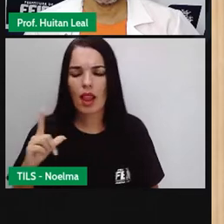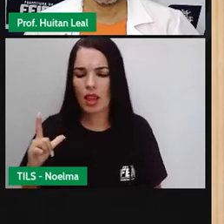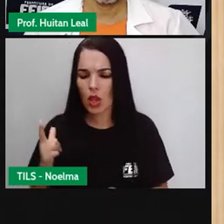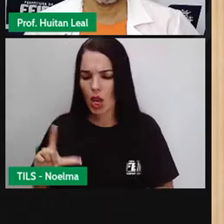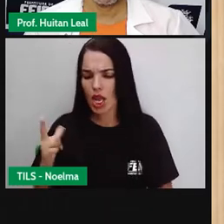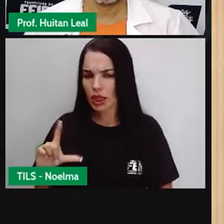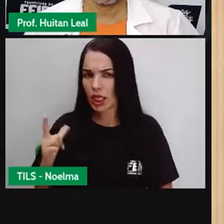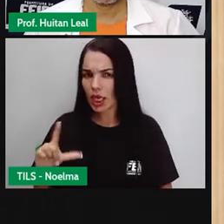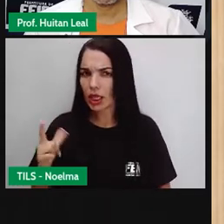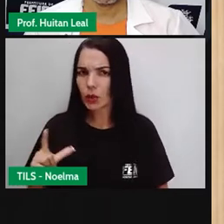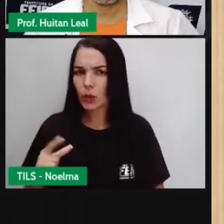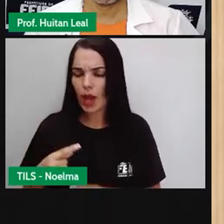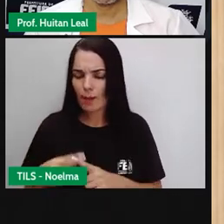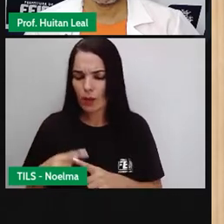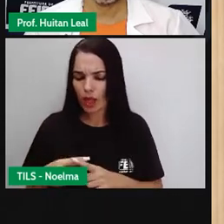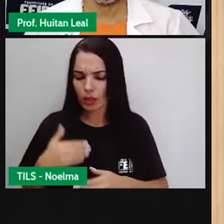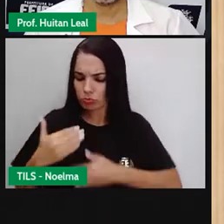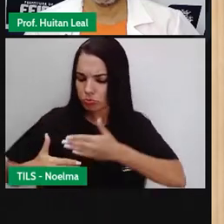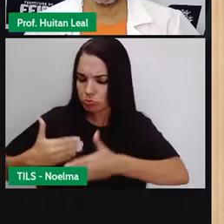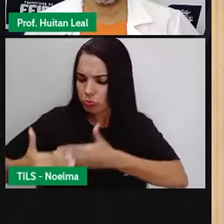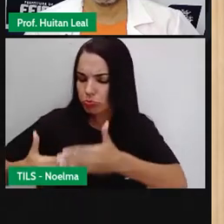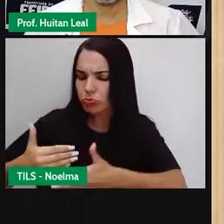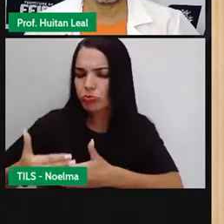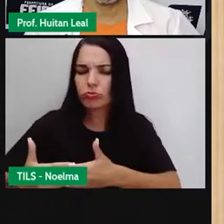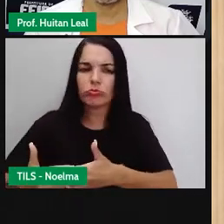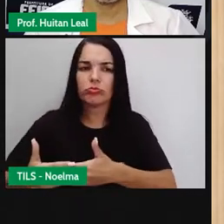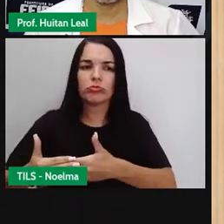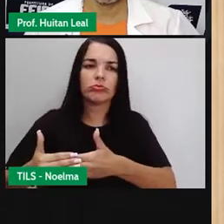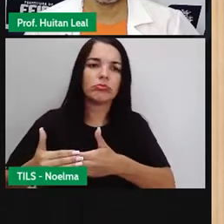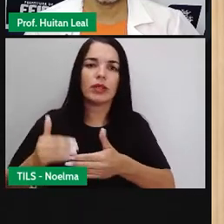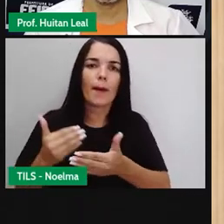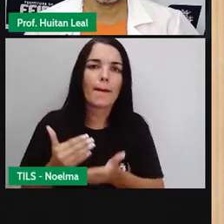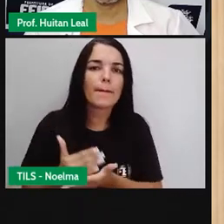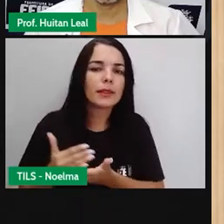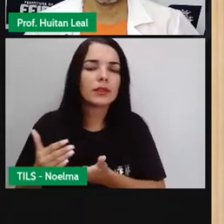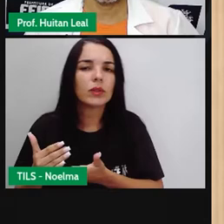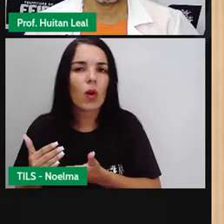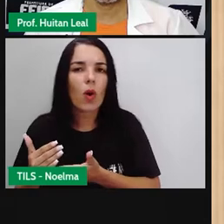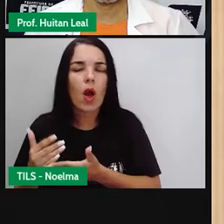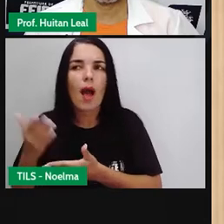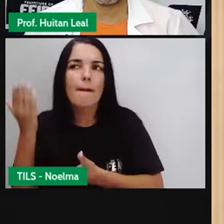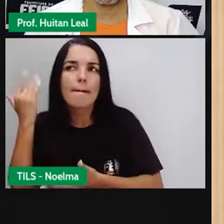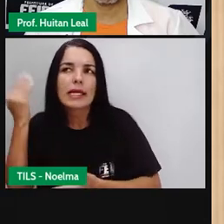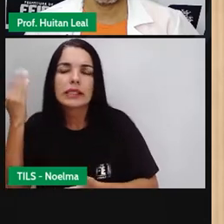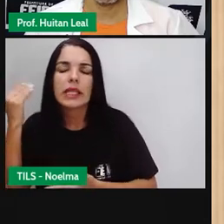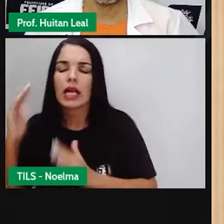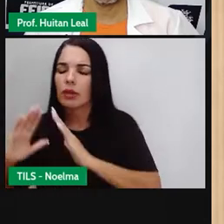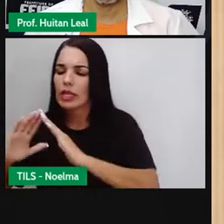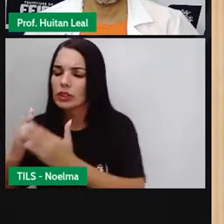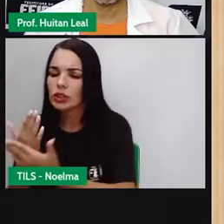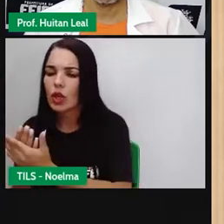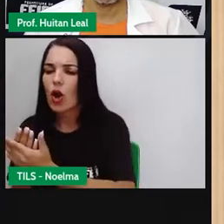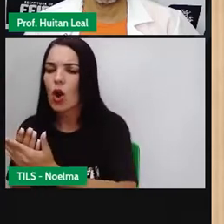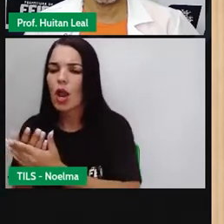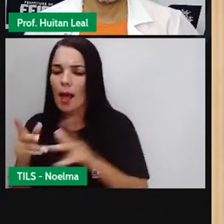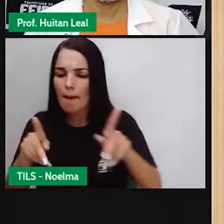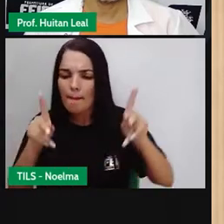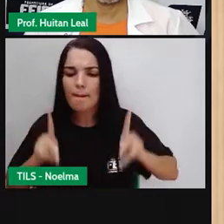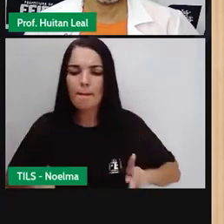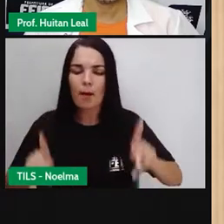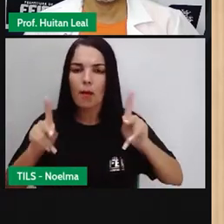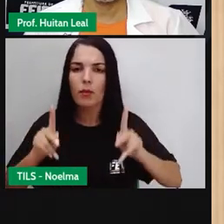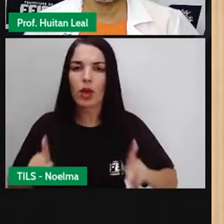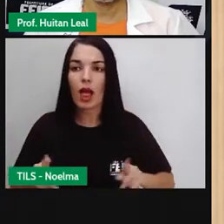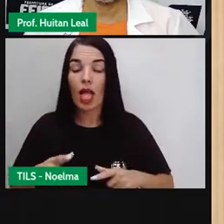difundir, apesar de ser acessível a poucos, a escola, a escola também começava a se popularizar. Como